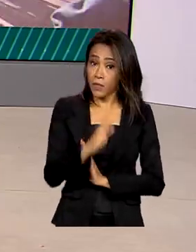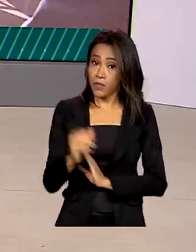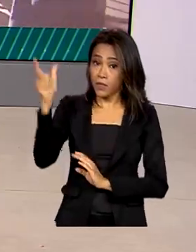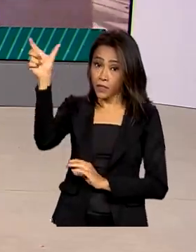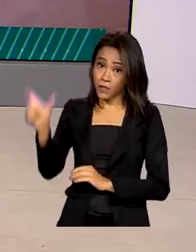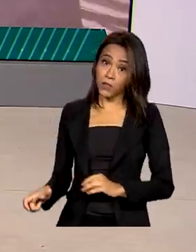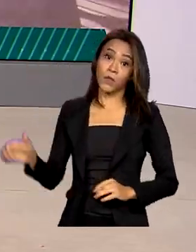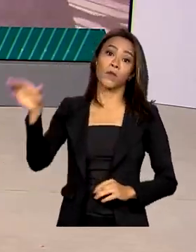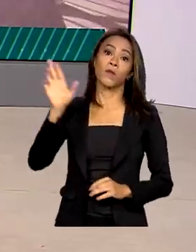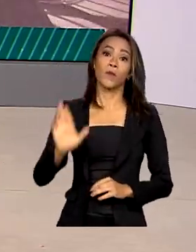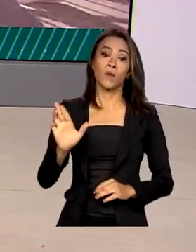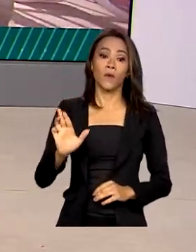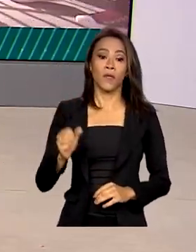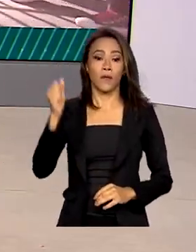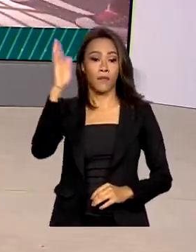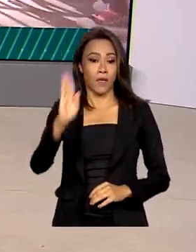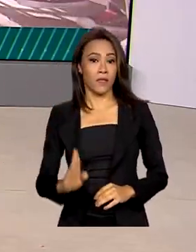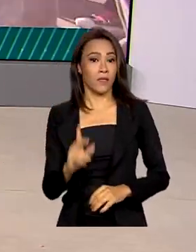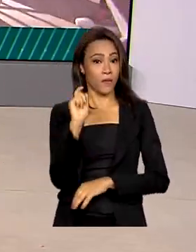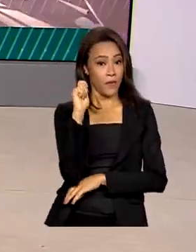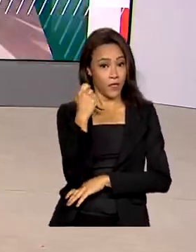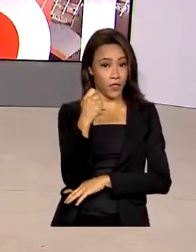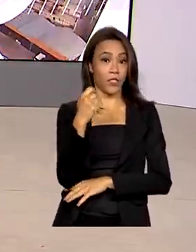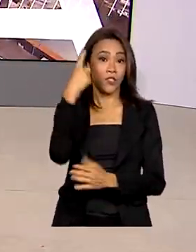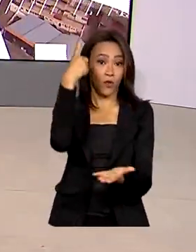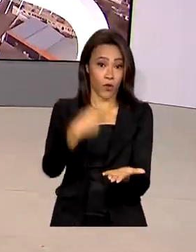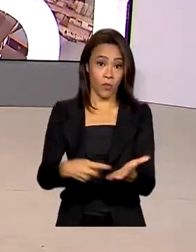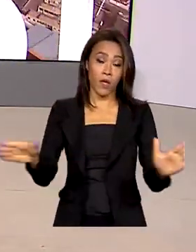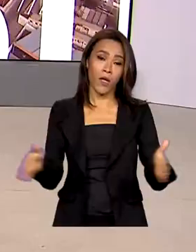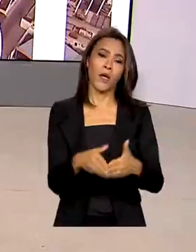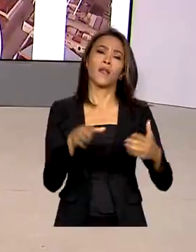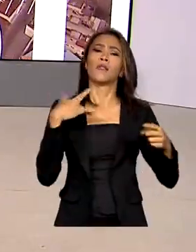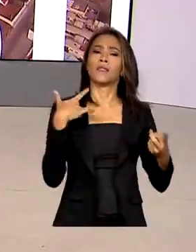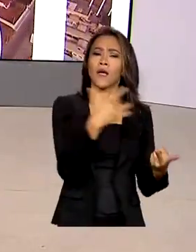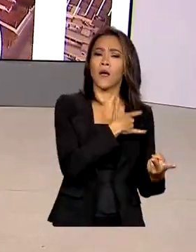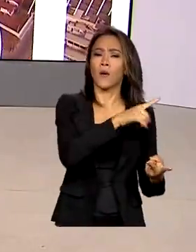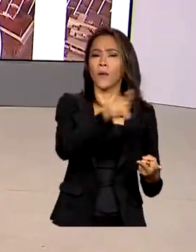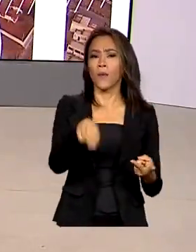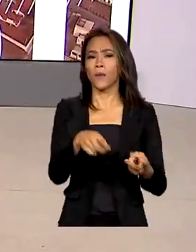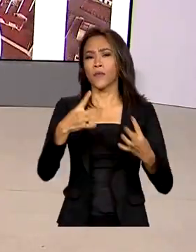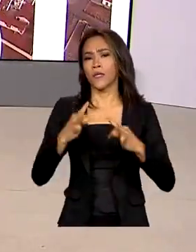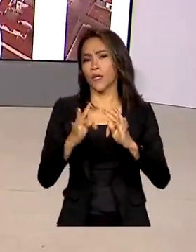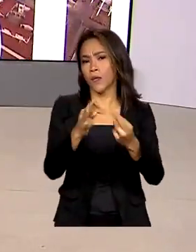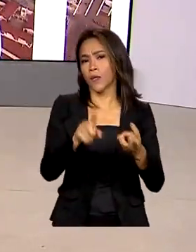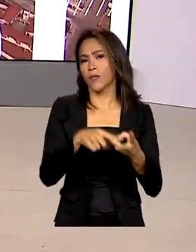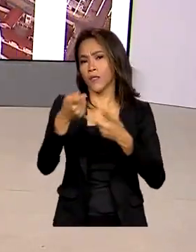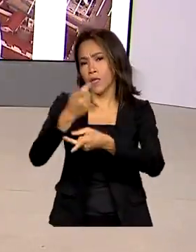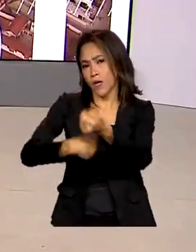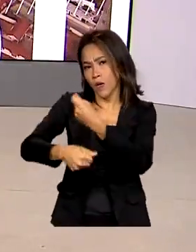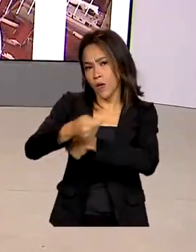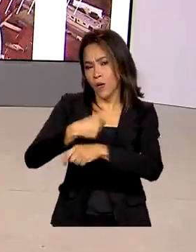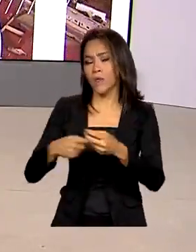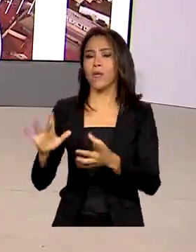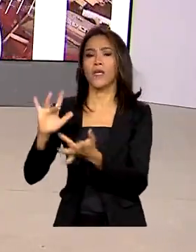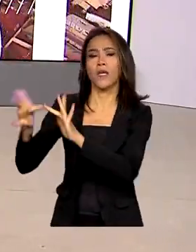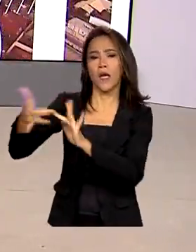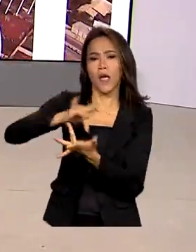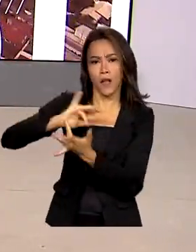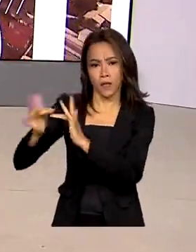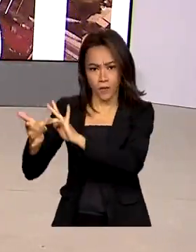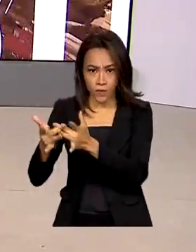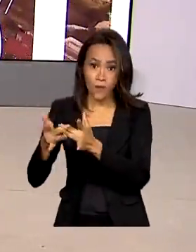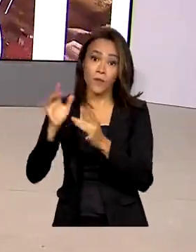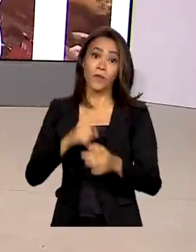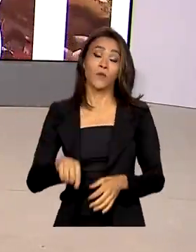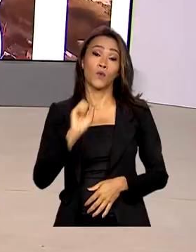e a Argentina fecharam acordos para o desenvolvimento da saúde, tecnologia, economia e relações diplomáticas. Os